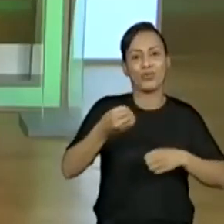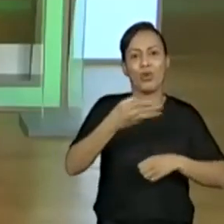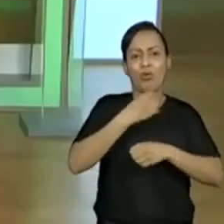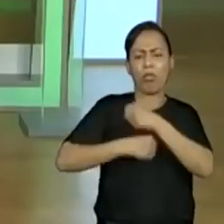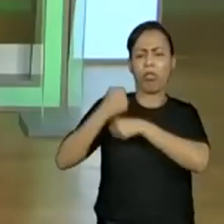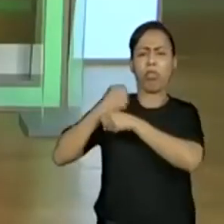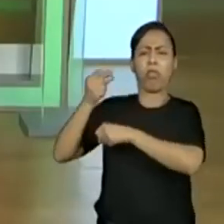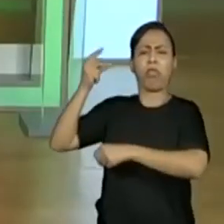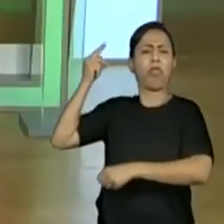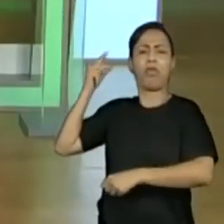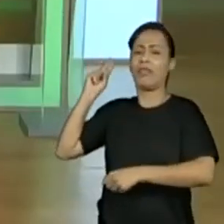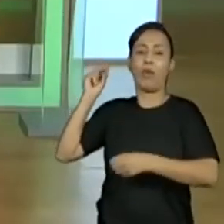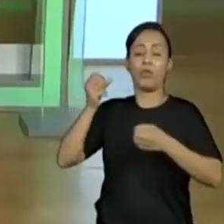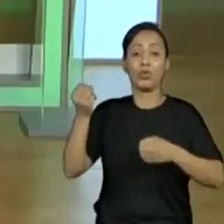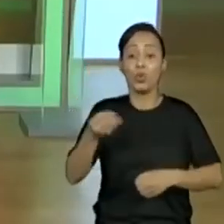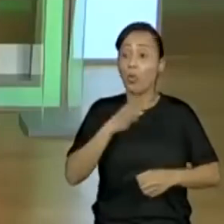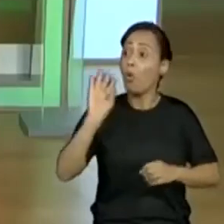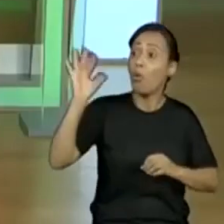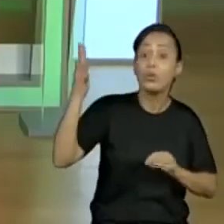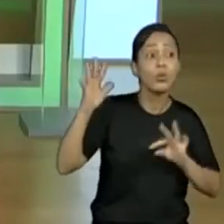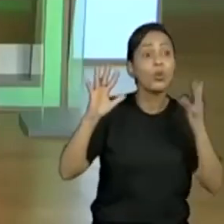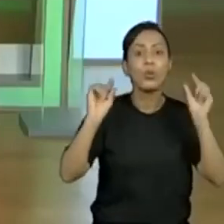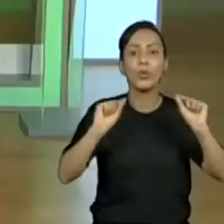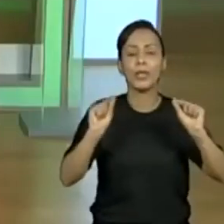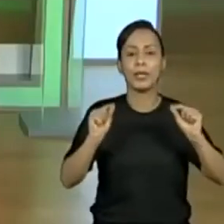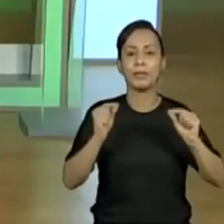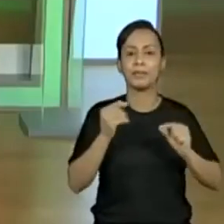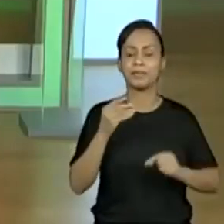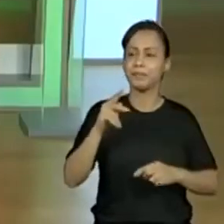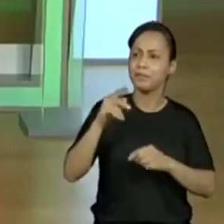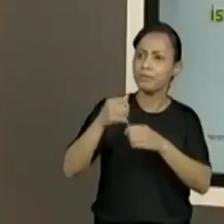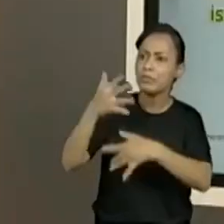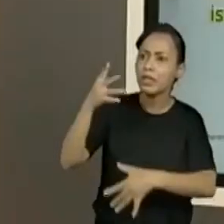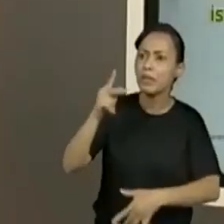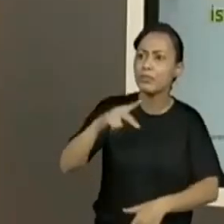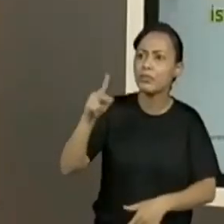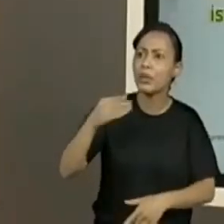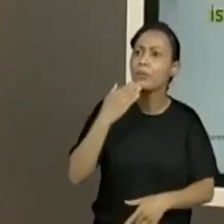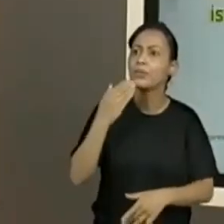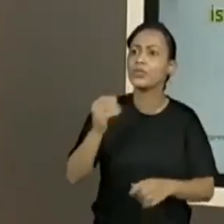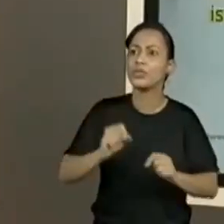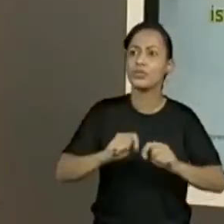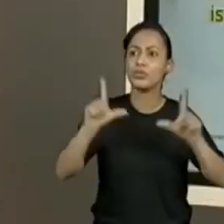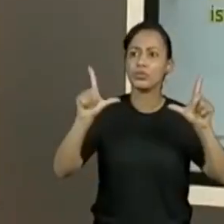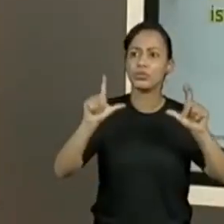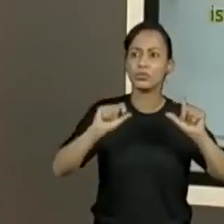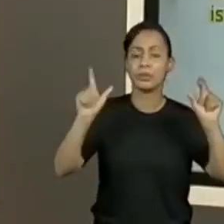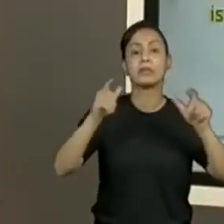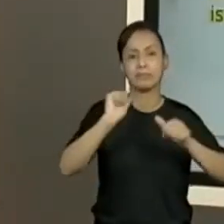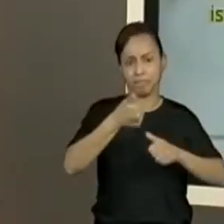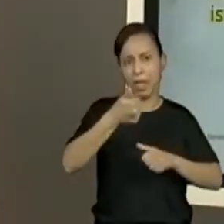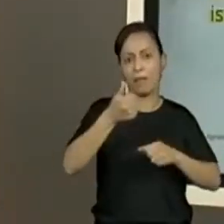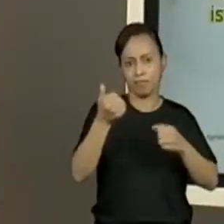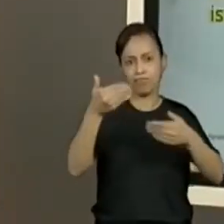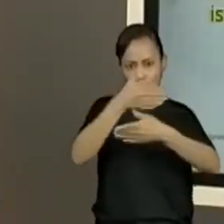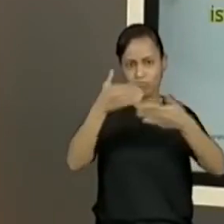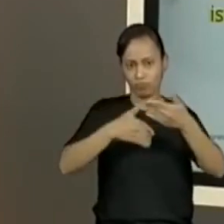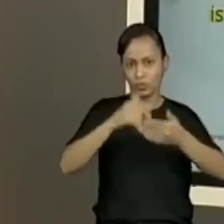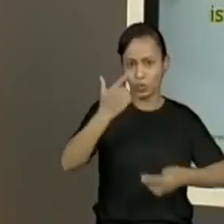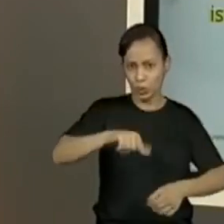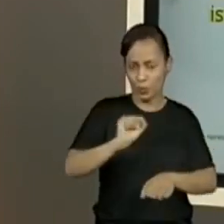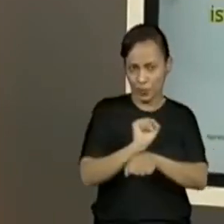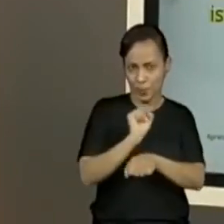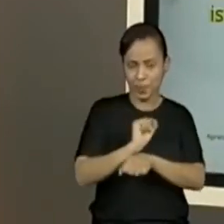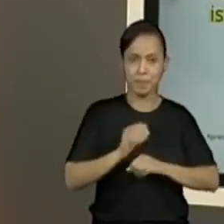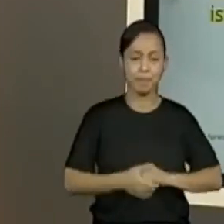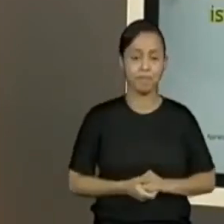naquele momento. Eu vou voltar rapidinho no slide que a professora pediu para printar, enquanto eu vou dando uma explicação. O que que acontece? A gente não